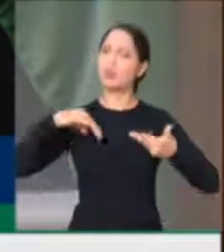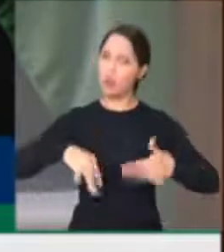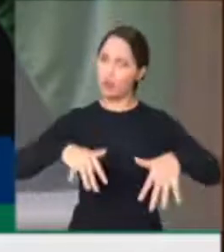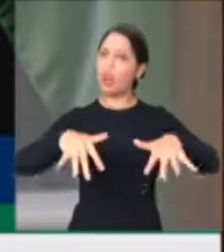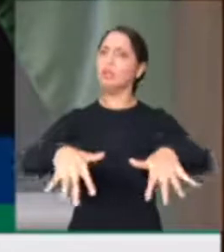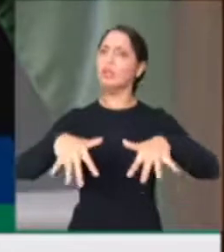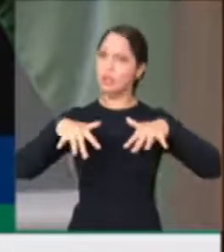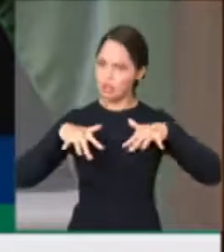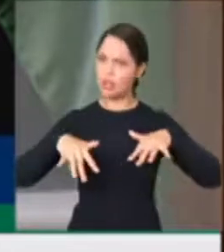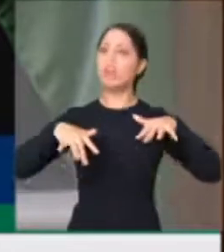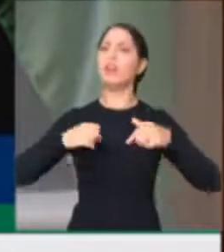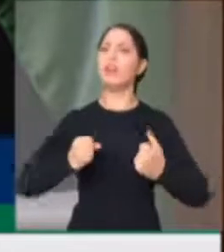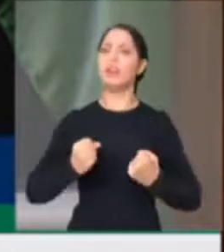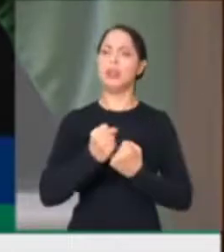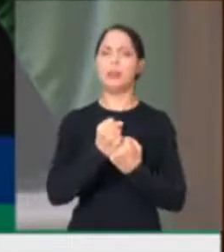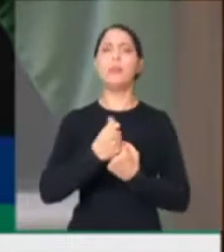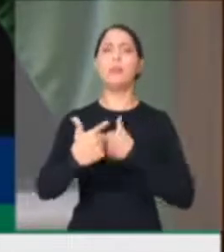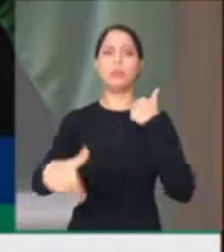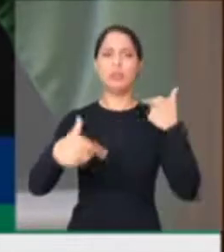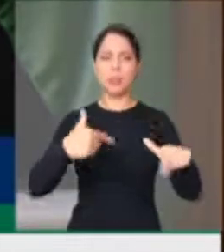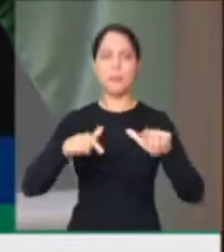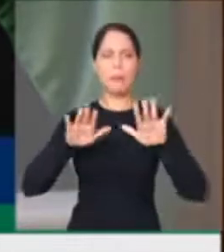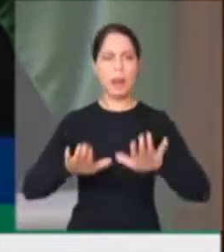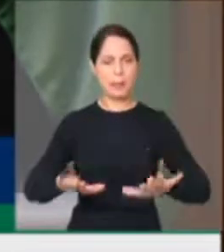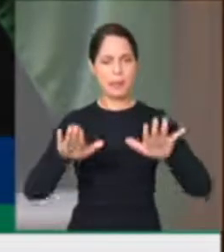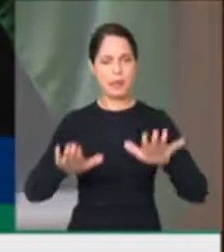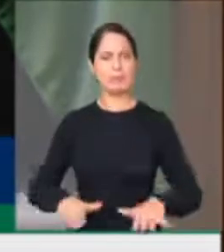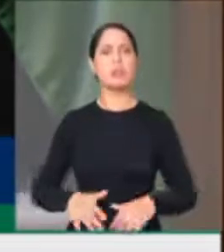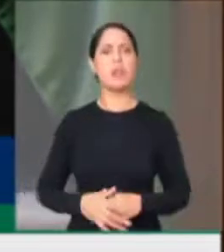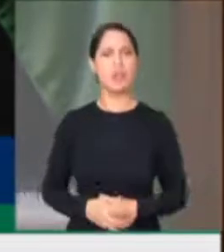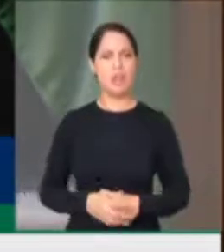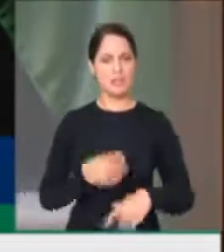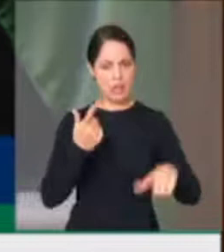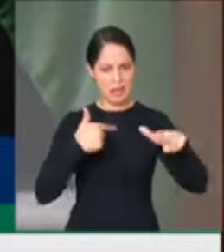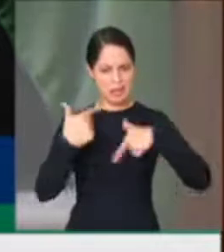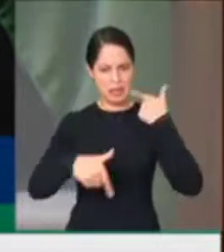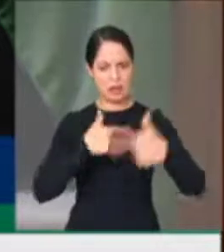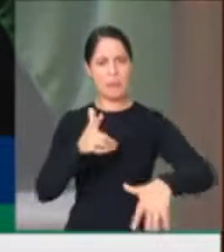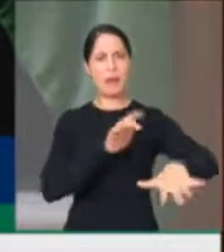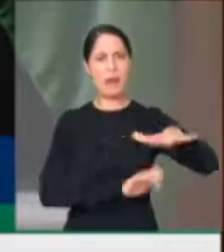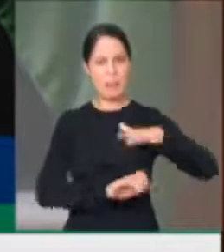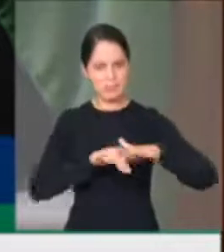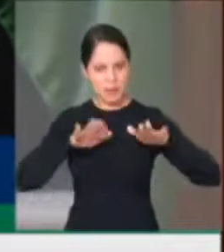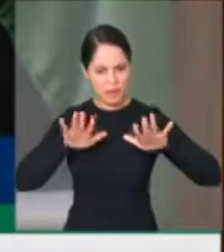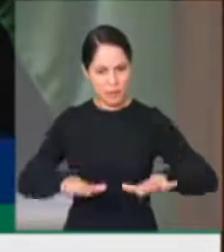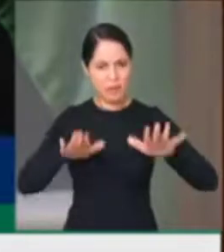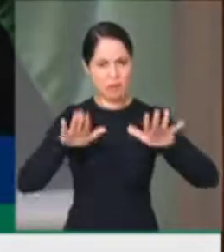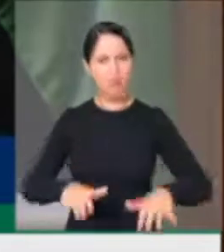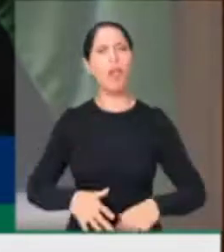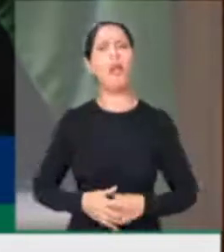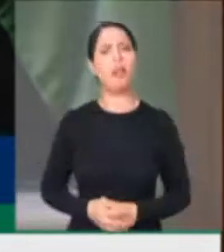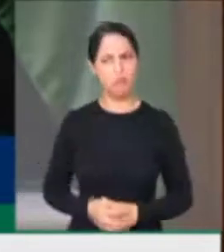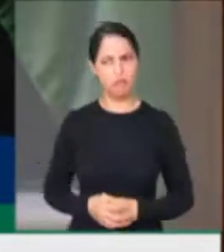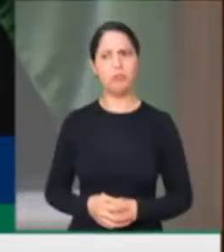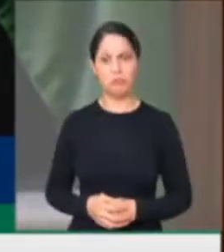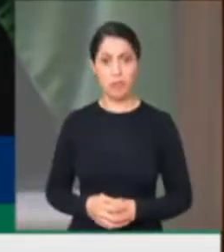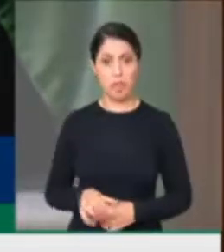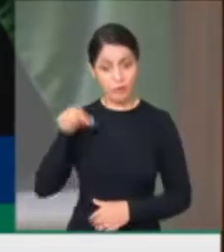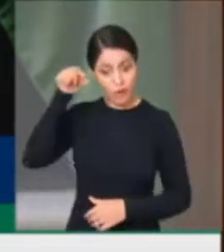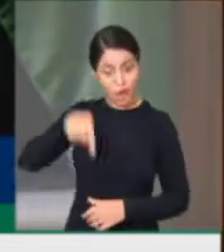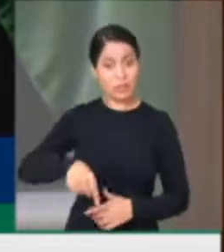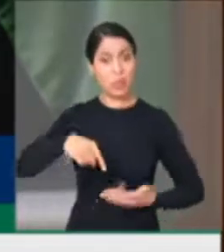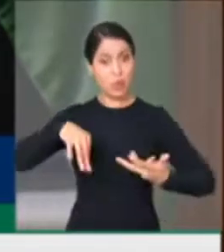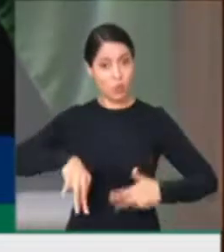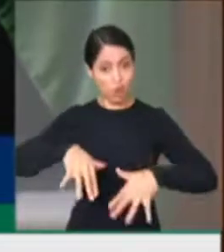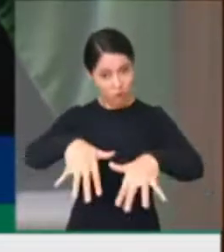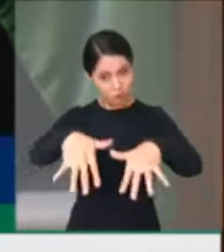para manter os empregos nas empresas. Foi esse Congresso Nacional que lutou para ter apoio à pequena